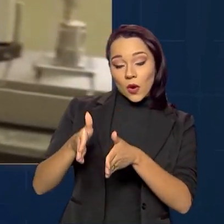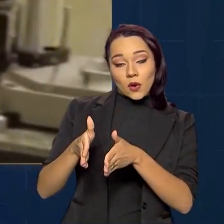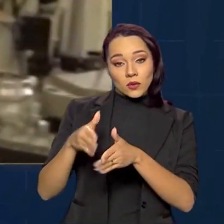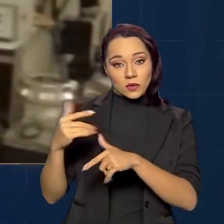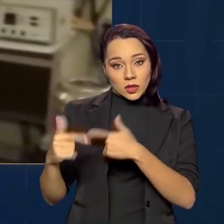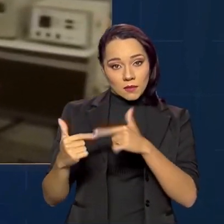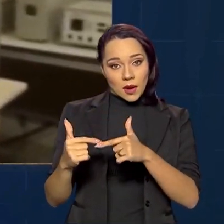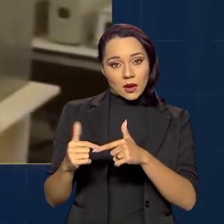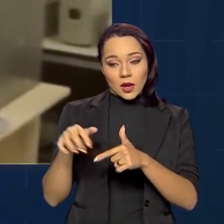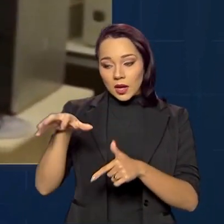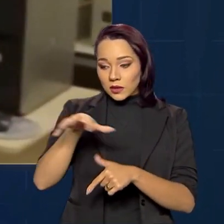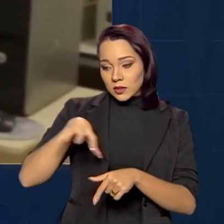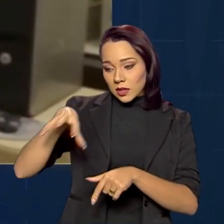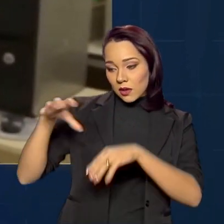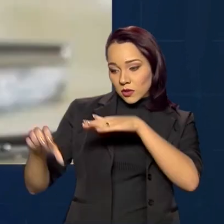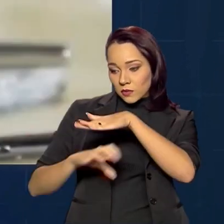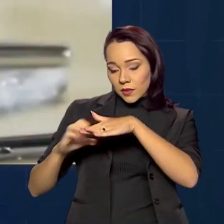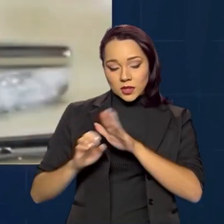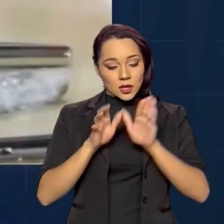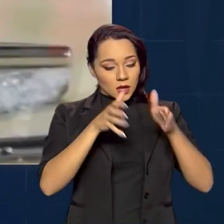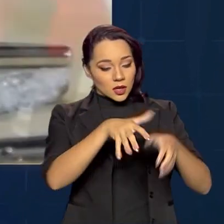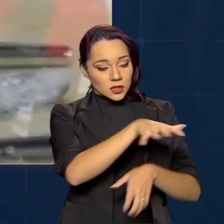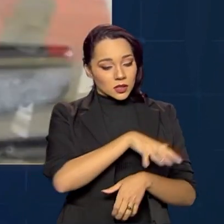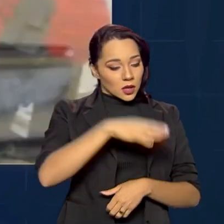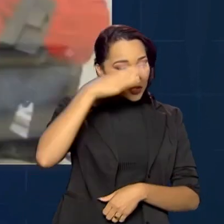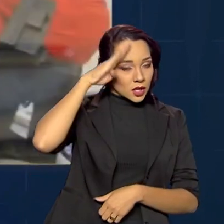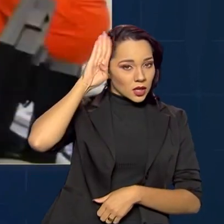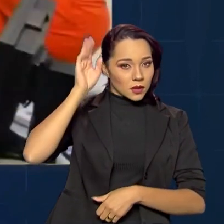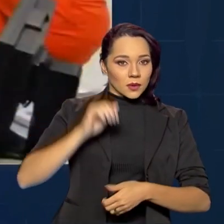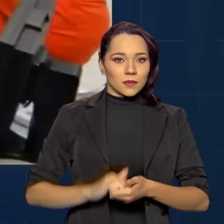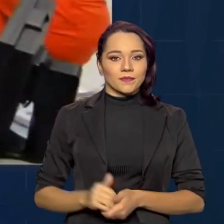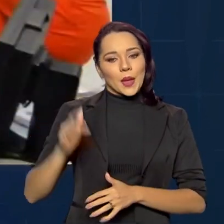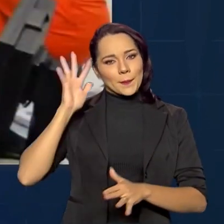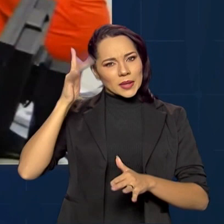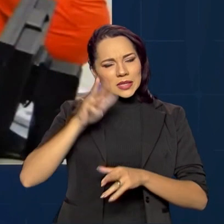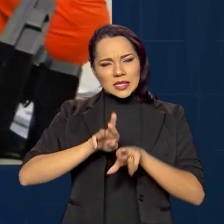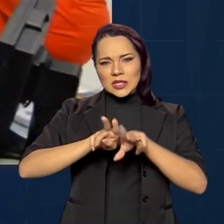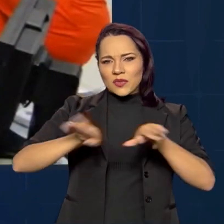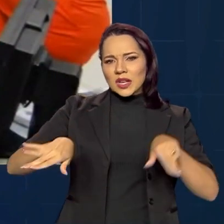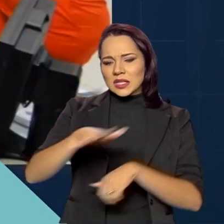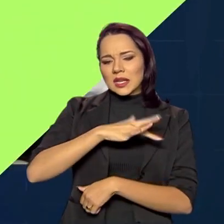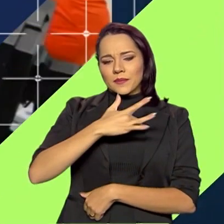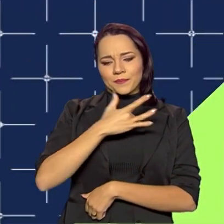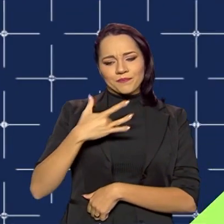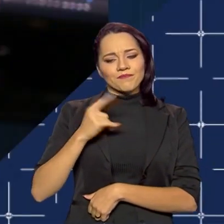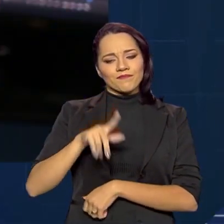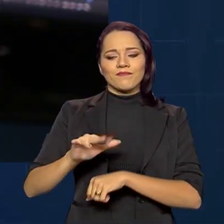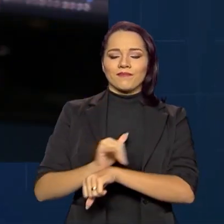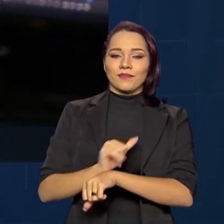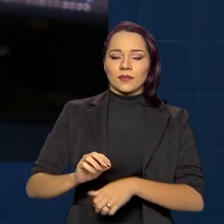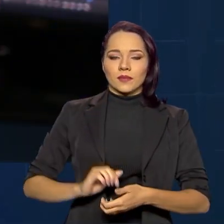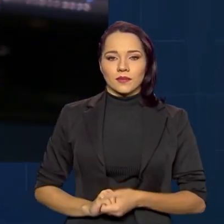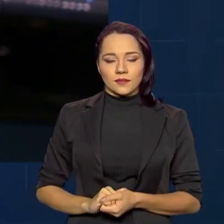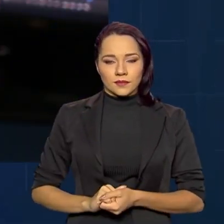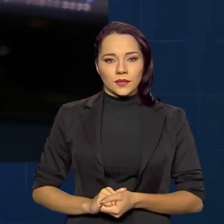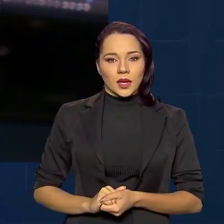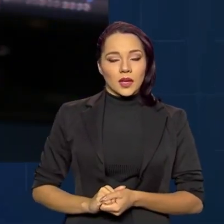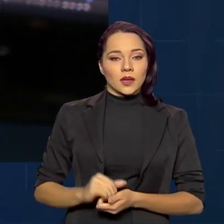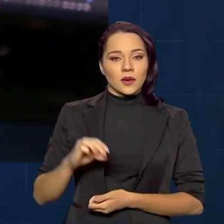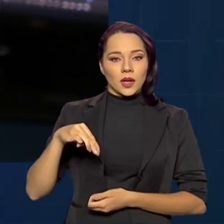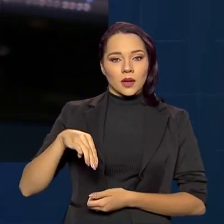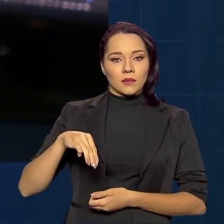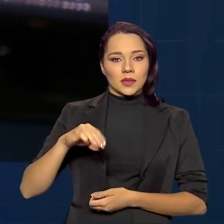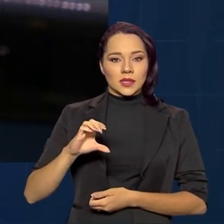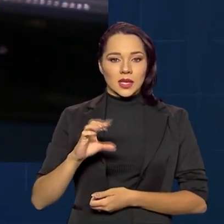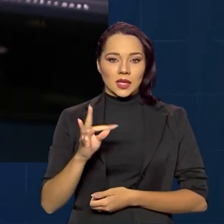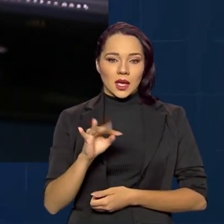cooperação entre o setor empresarial e o setor acadêmico. Pensar esse complexo de saúde é estratégico. E o MCTI acaba de